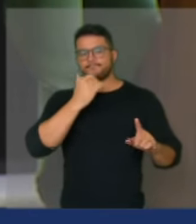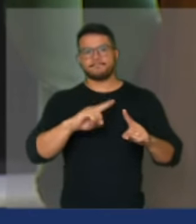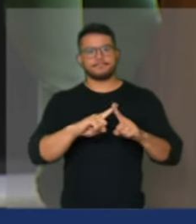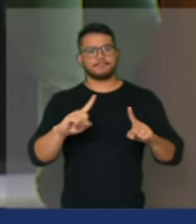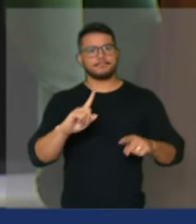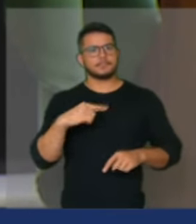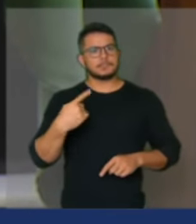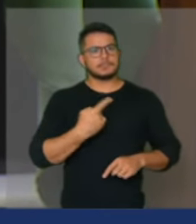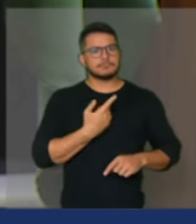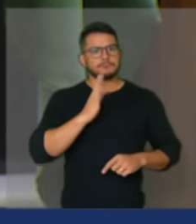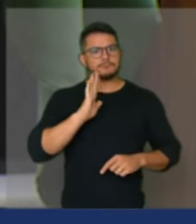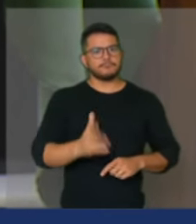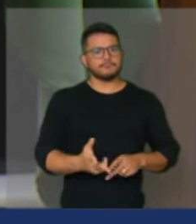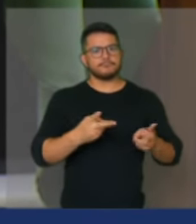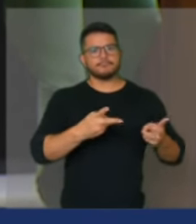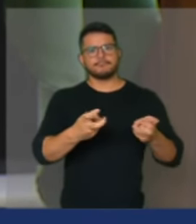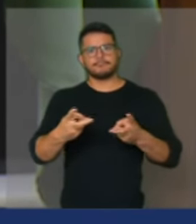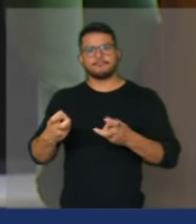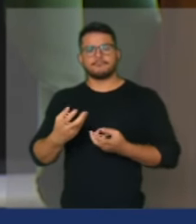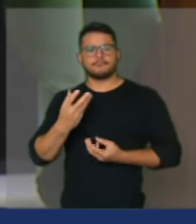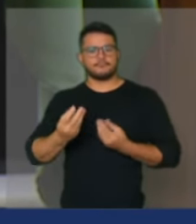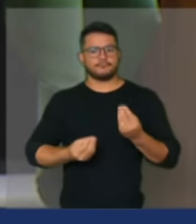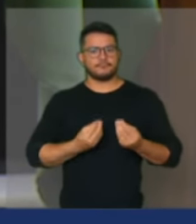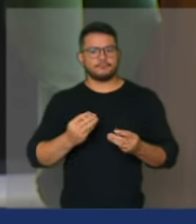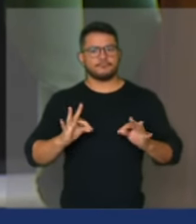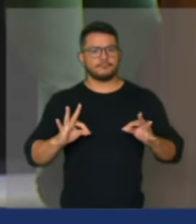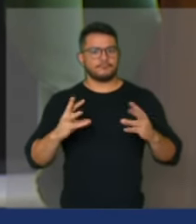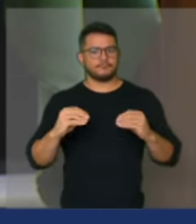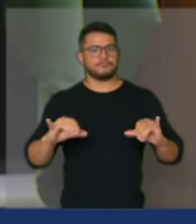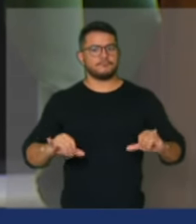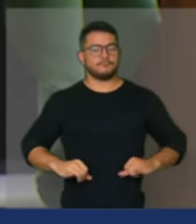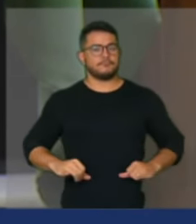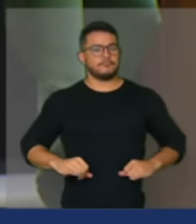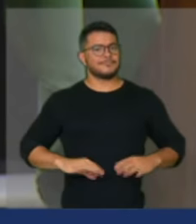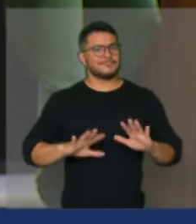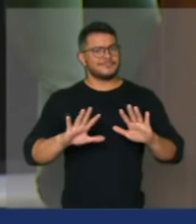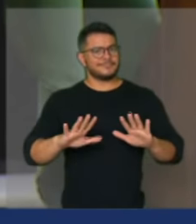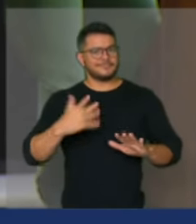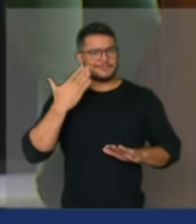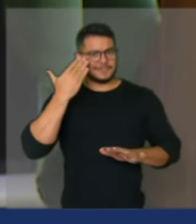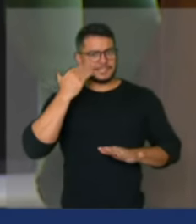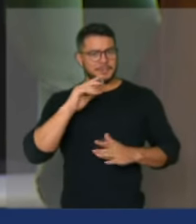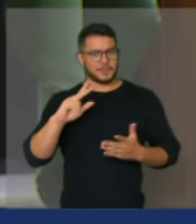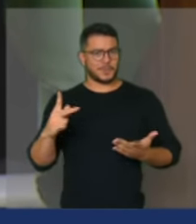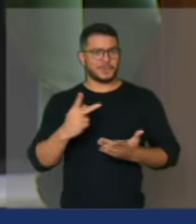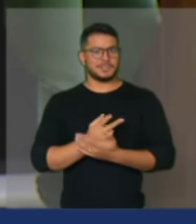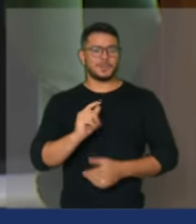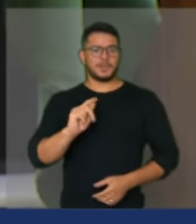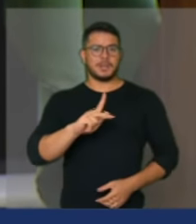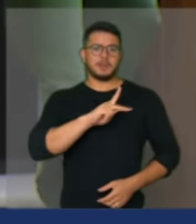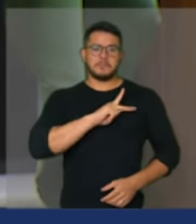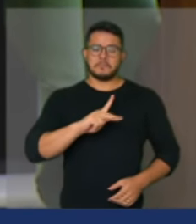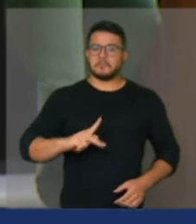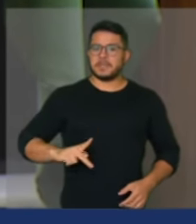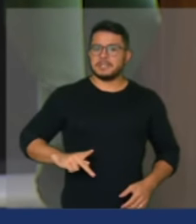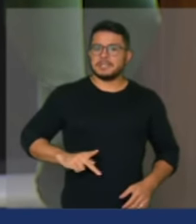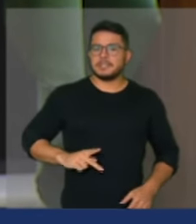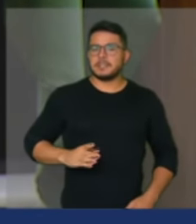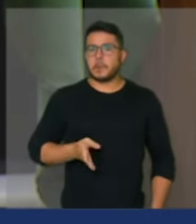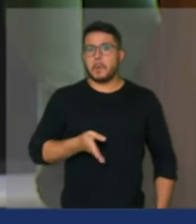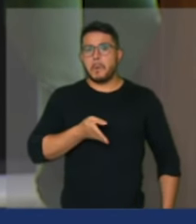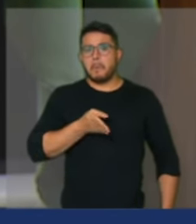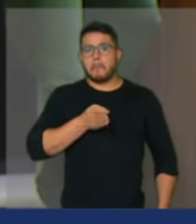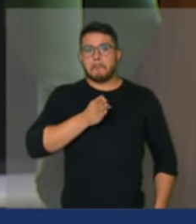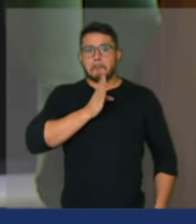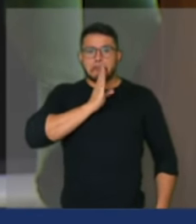inclusive nesses últimos dias o presidente baixou a bola murchou porque tomou uma rebordosa lá no dia 7 de